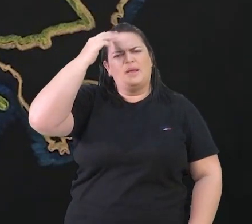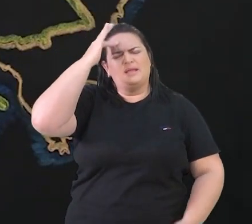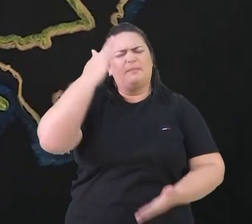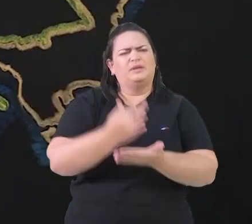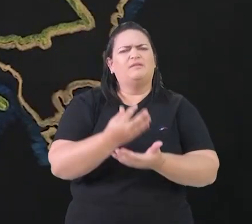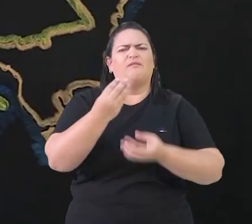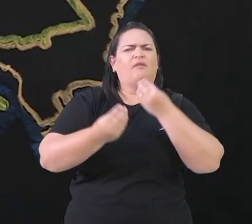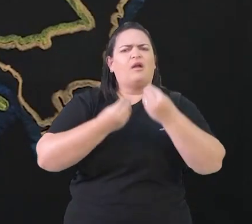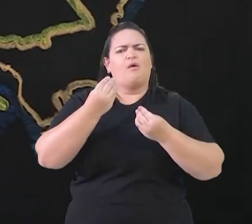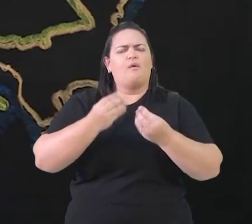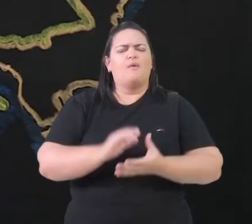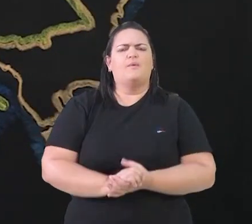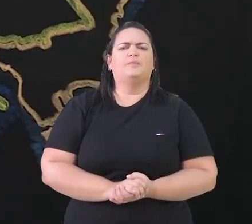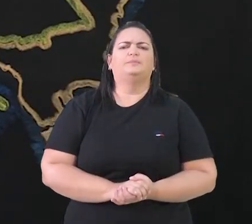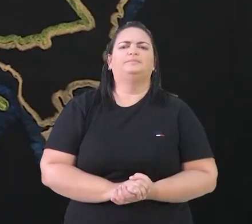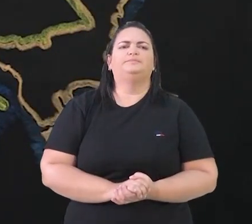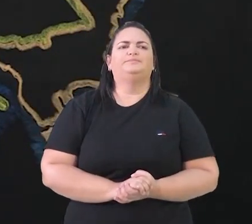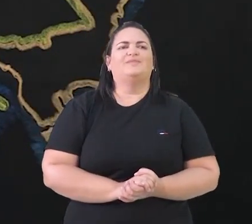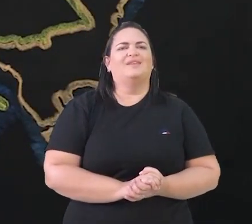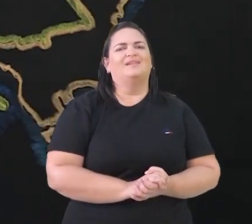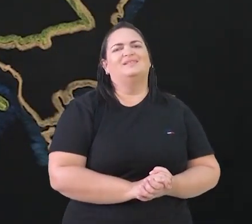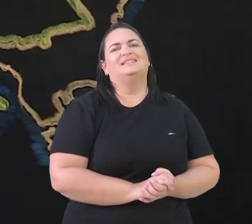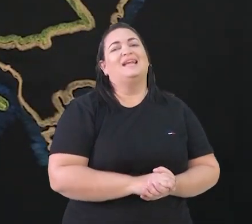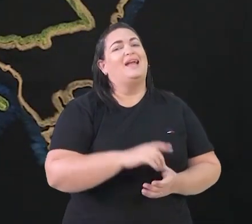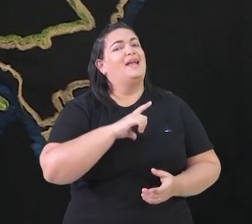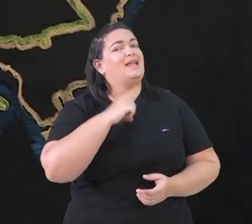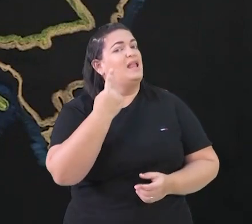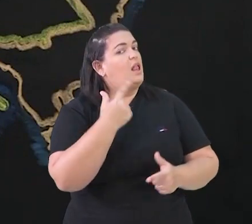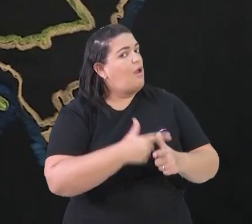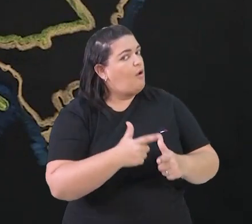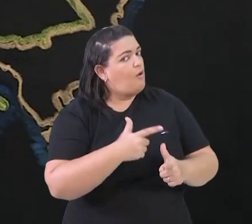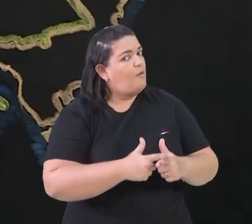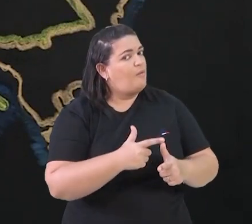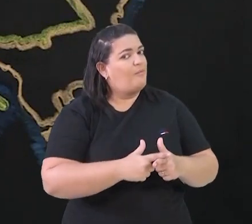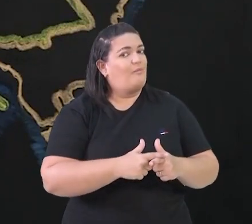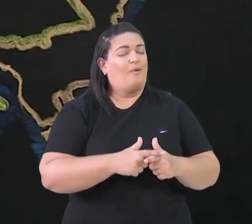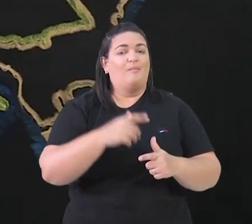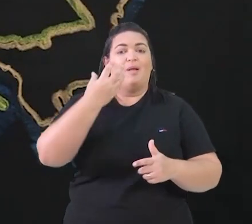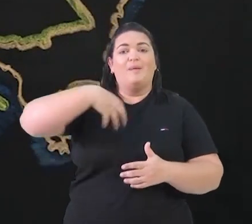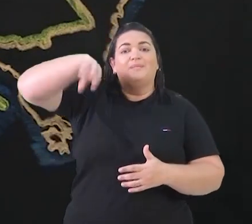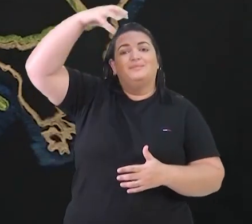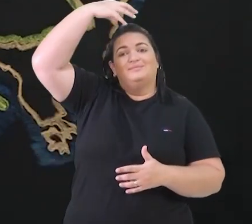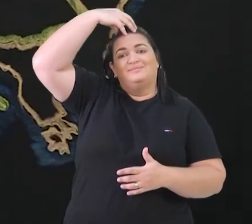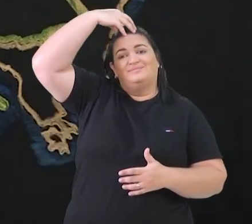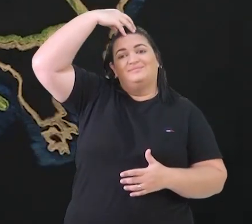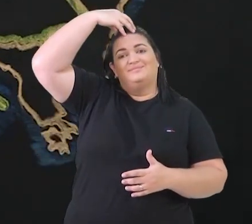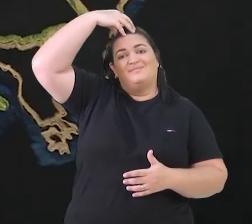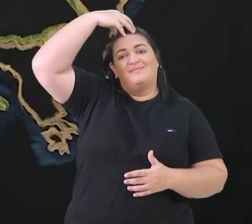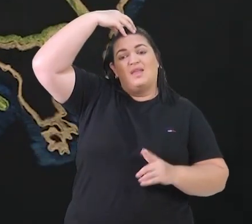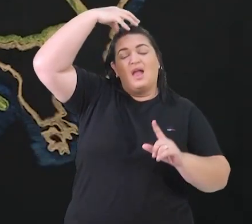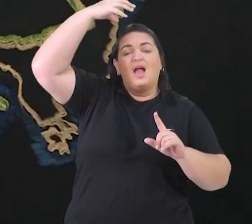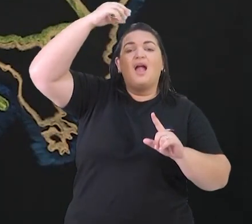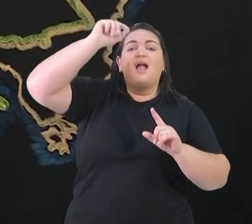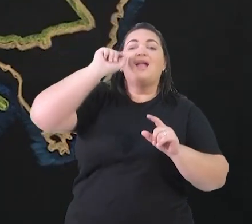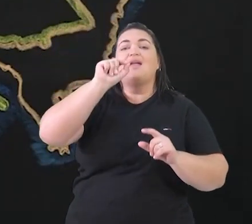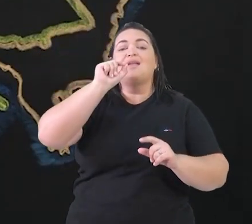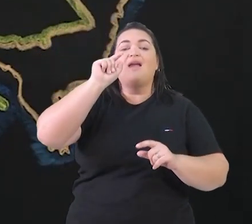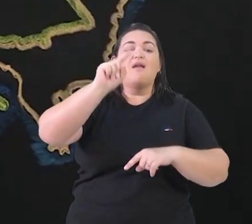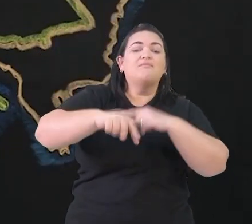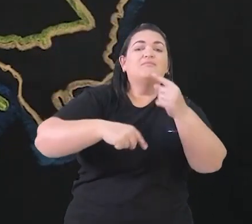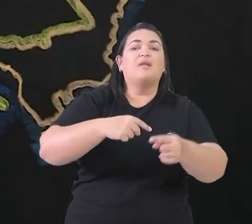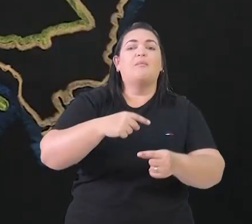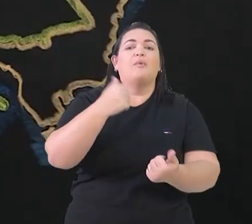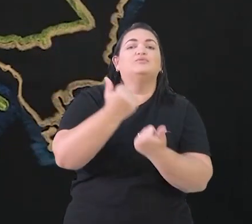problema aqui para a Igreja Anglicana era a questão sucessória do trono de Henrique VIII na Inglaterra. O acontece?